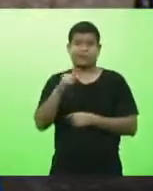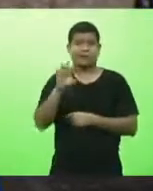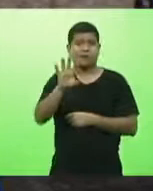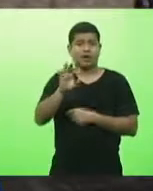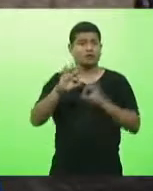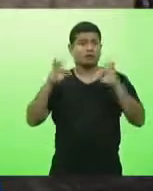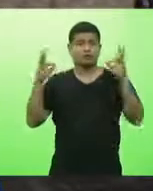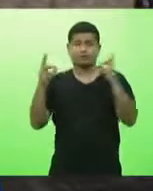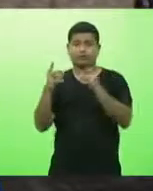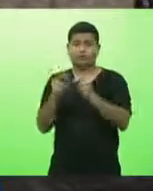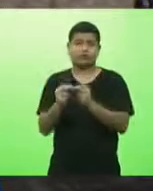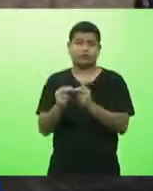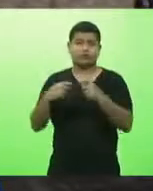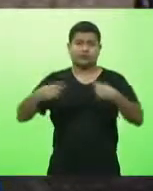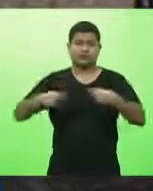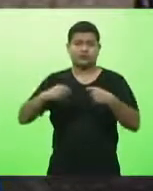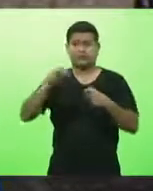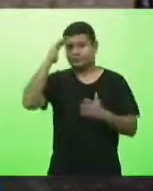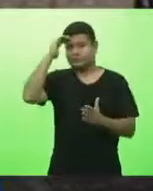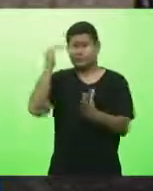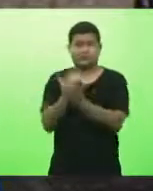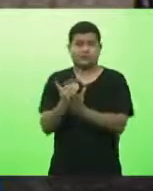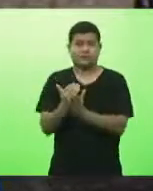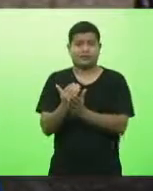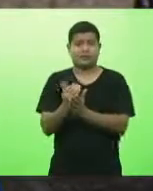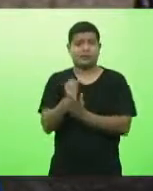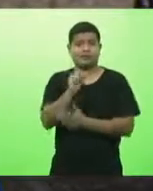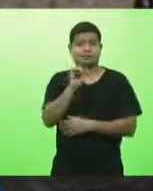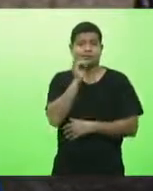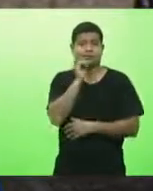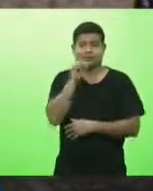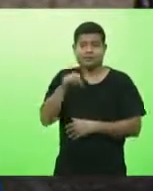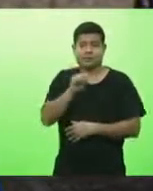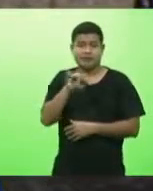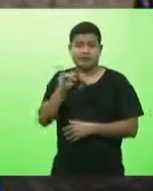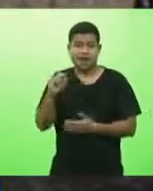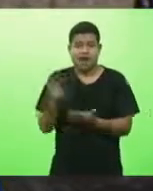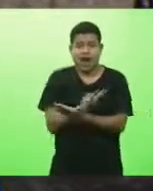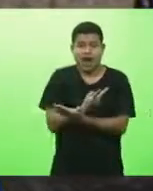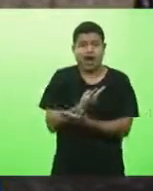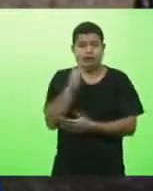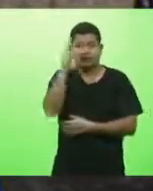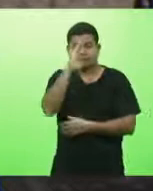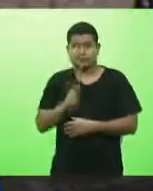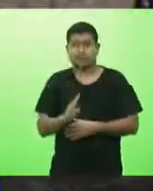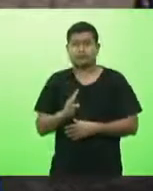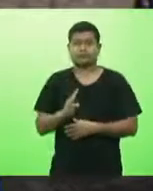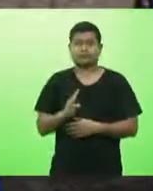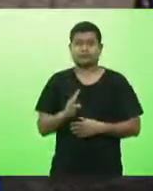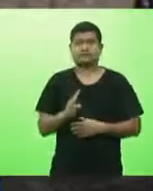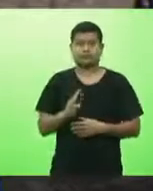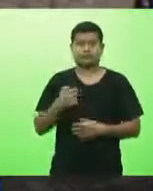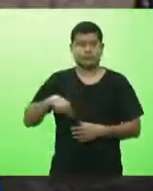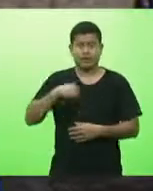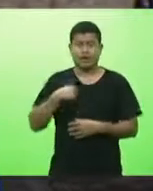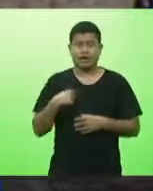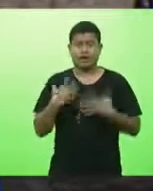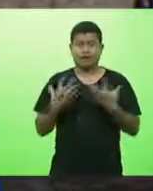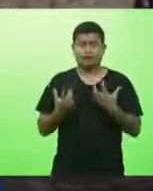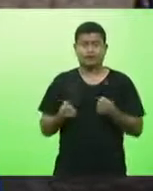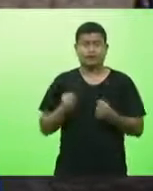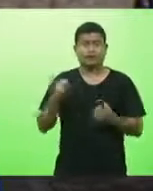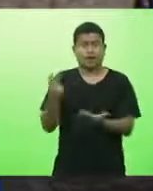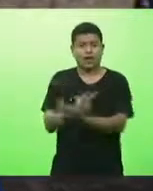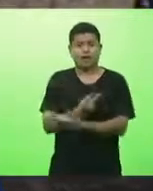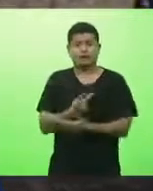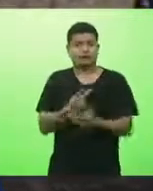nós erramos no Brasil nós erramos todos juntos não podemos dizer que não temos solidariedade no erro se for para errar erramos